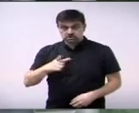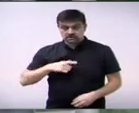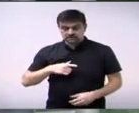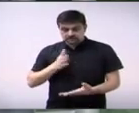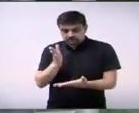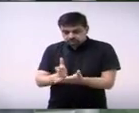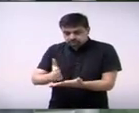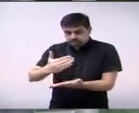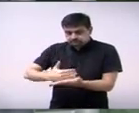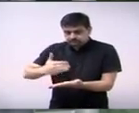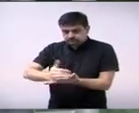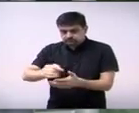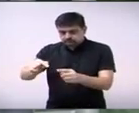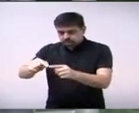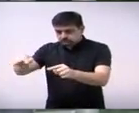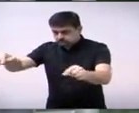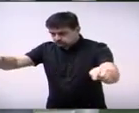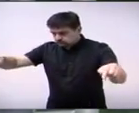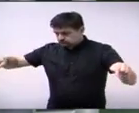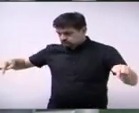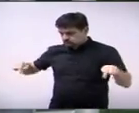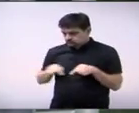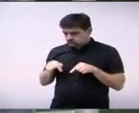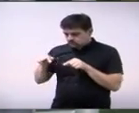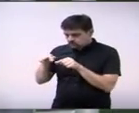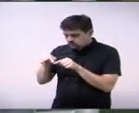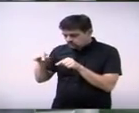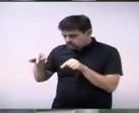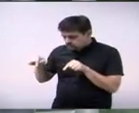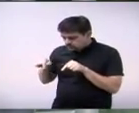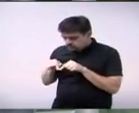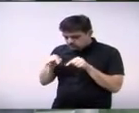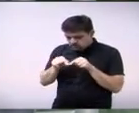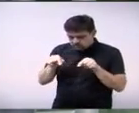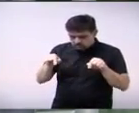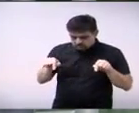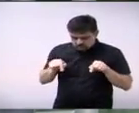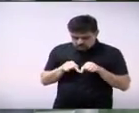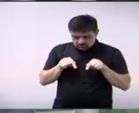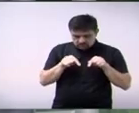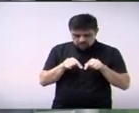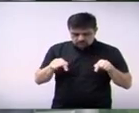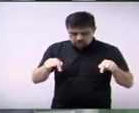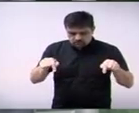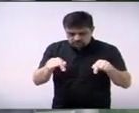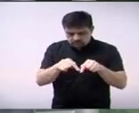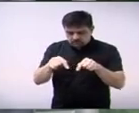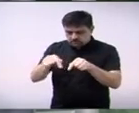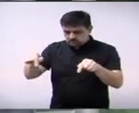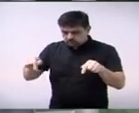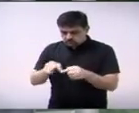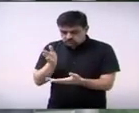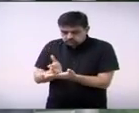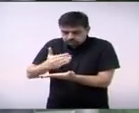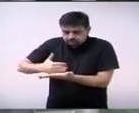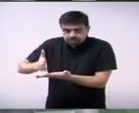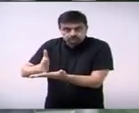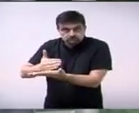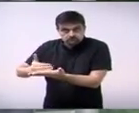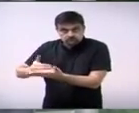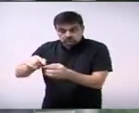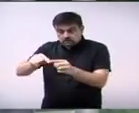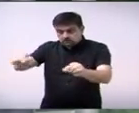desmembrados regulamentar essa área mas vejo com maior importância